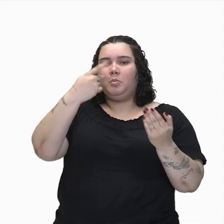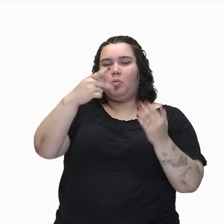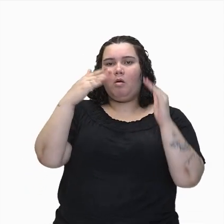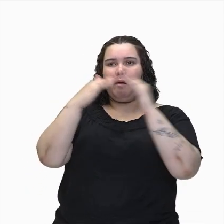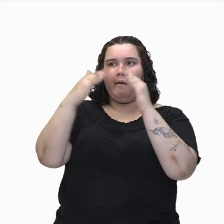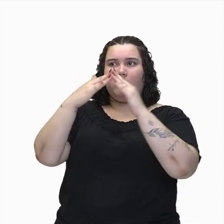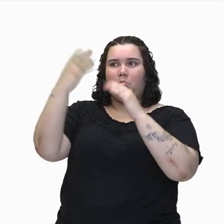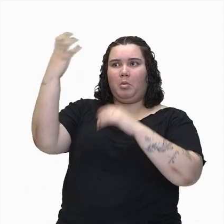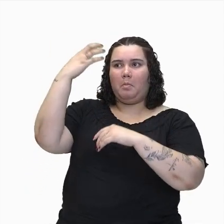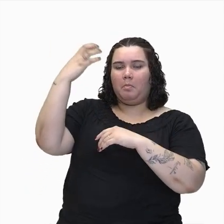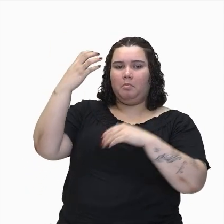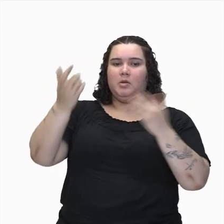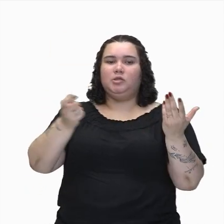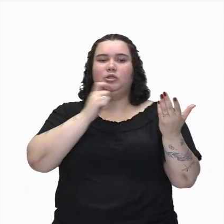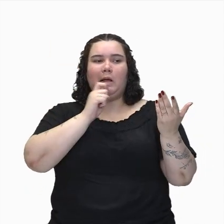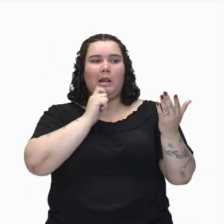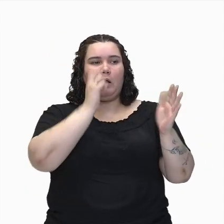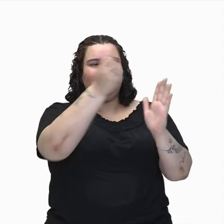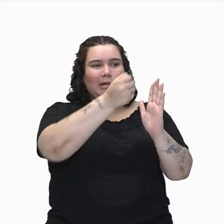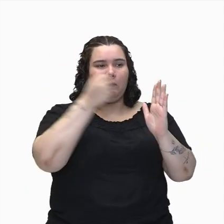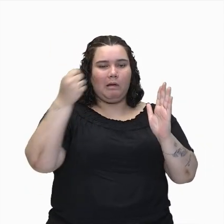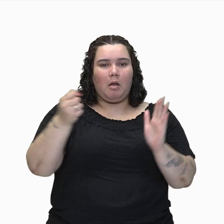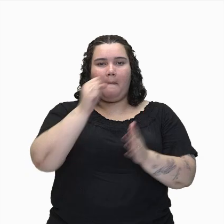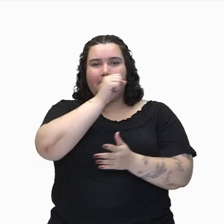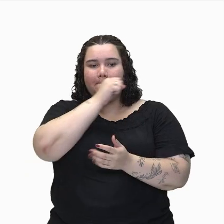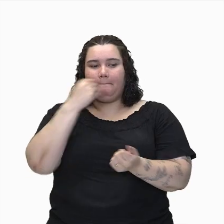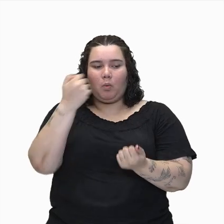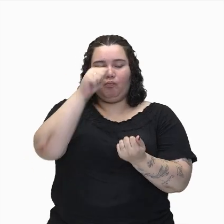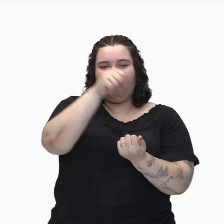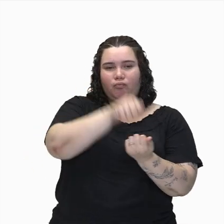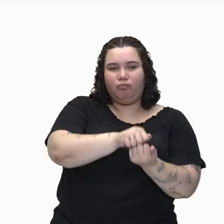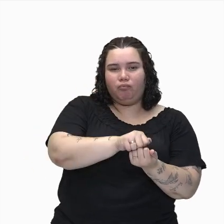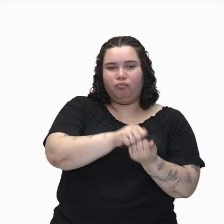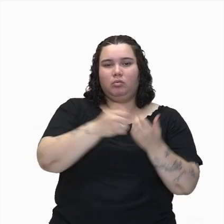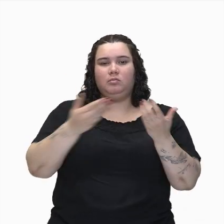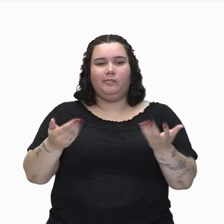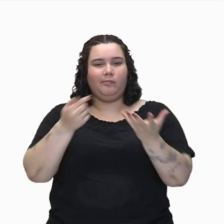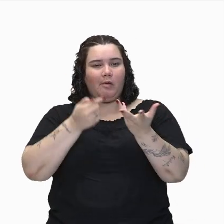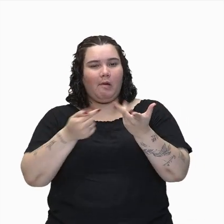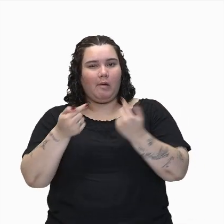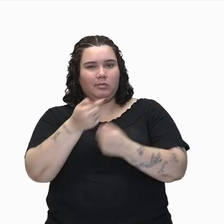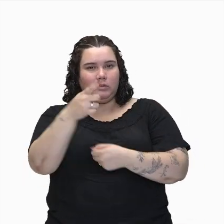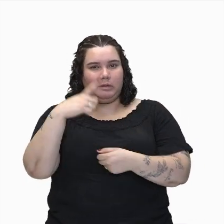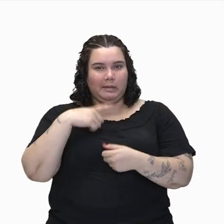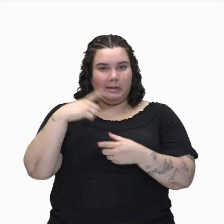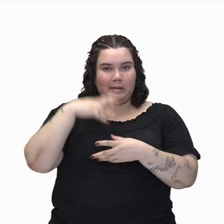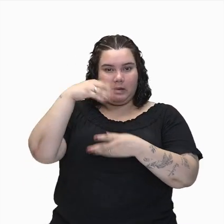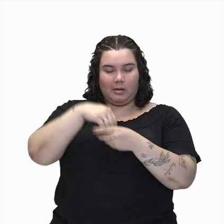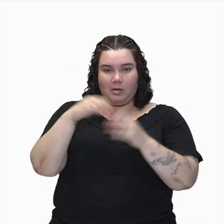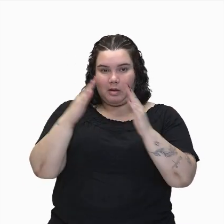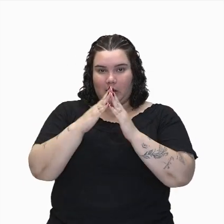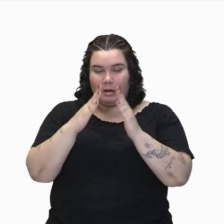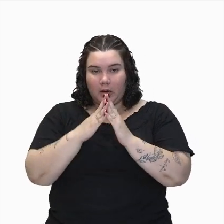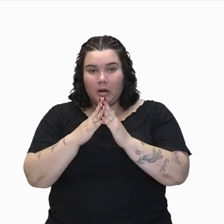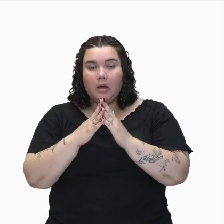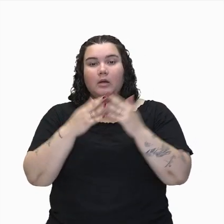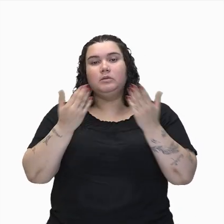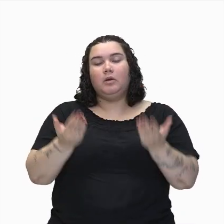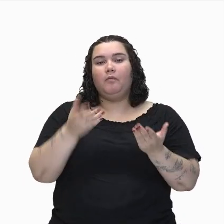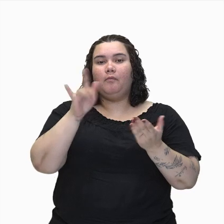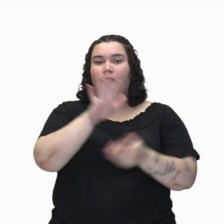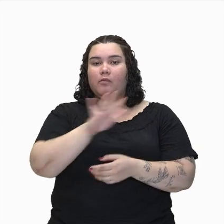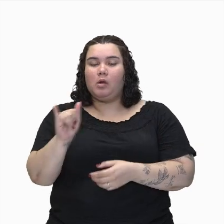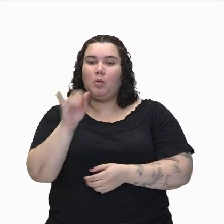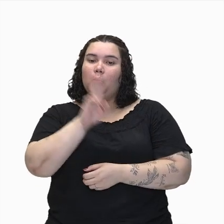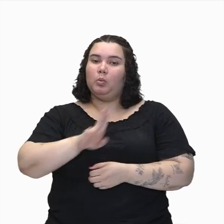geladeira, a sanduicheira, os aparelhos eletrodomésticos que vocês têm por ali, eles vão utilizar essa